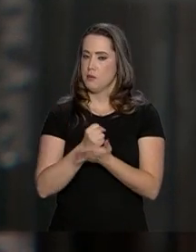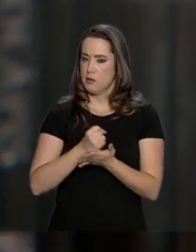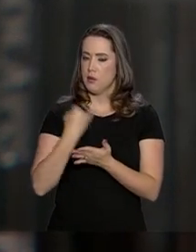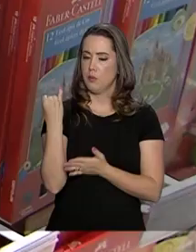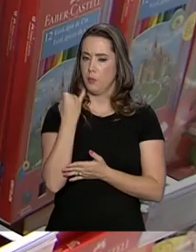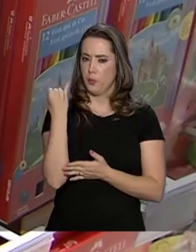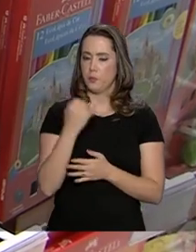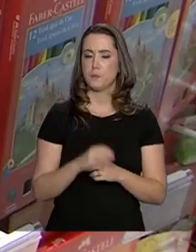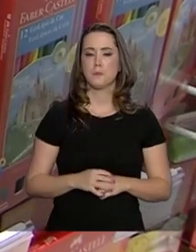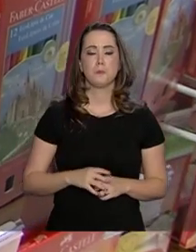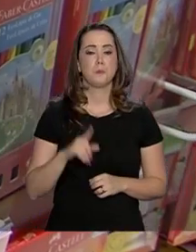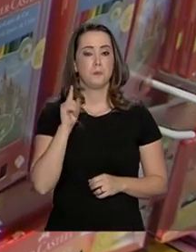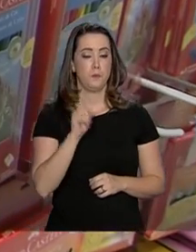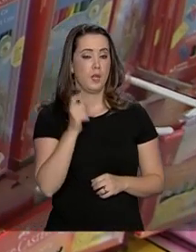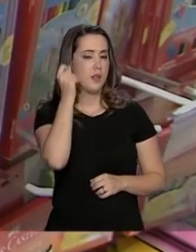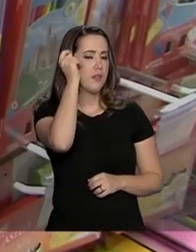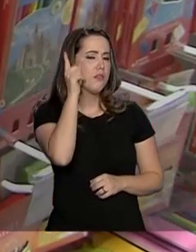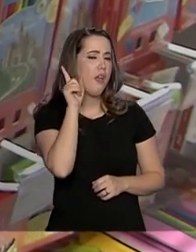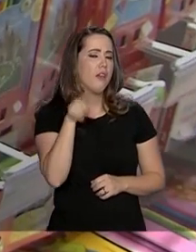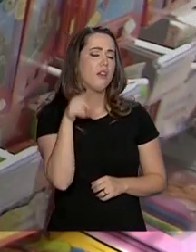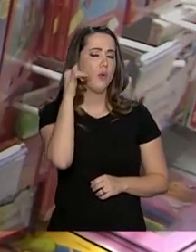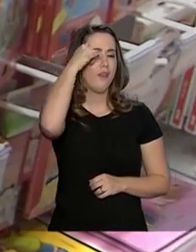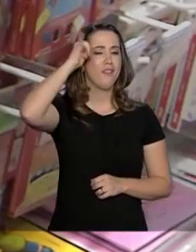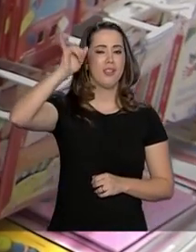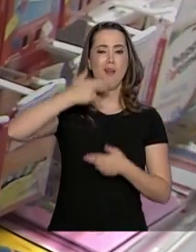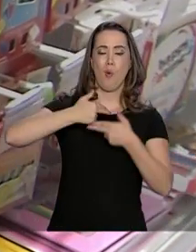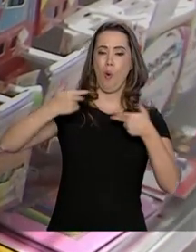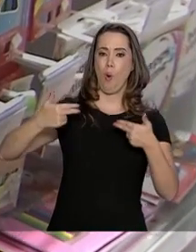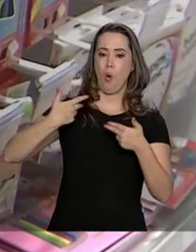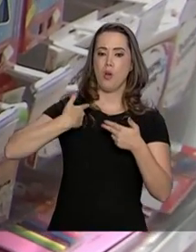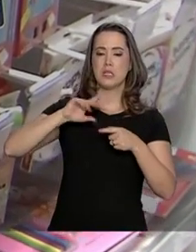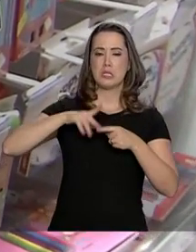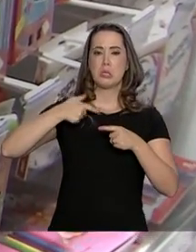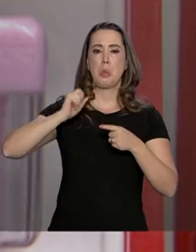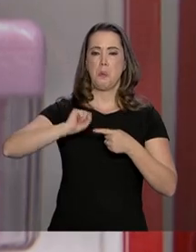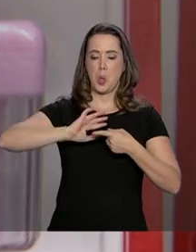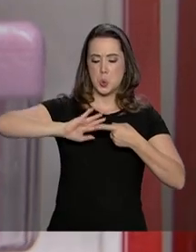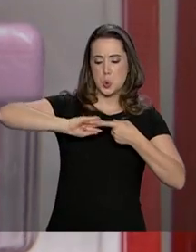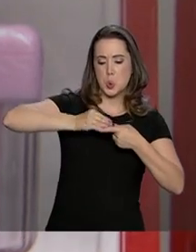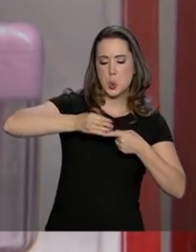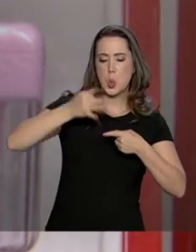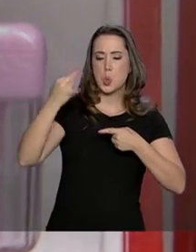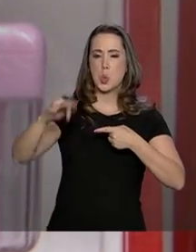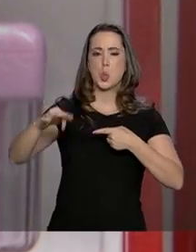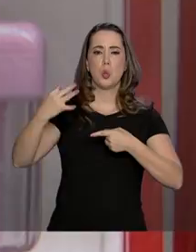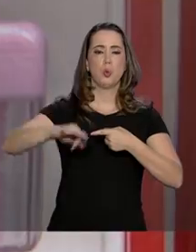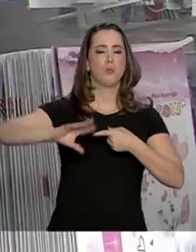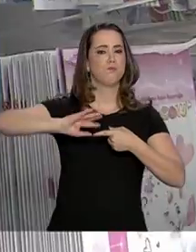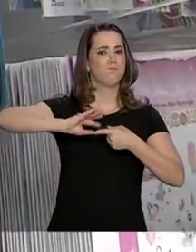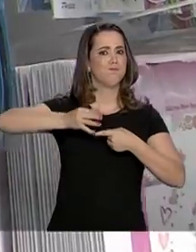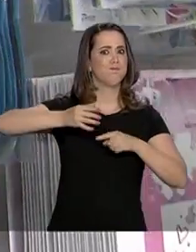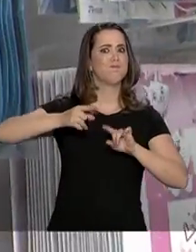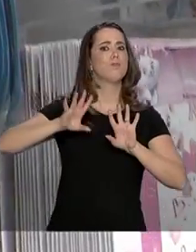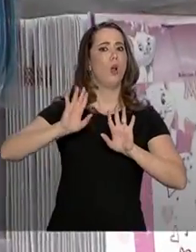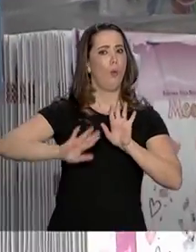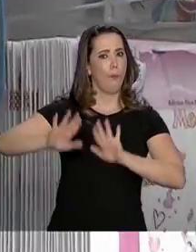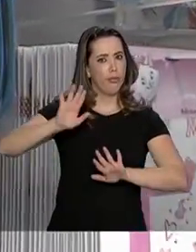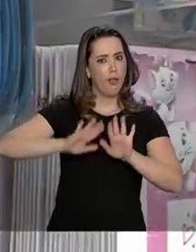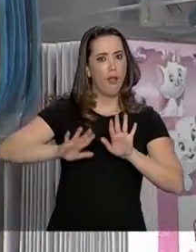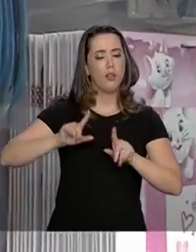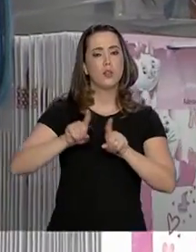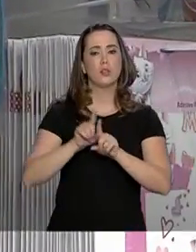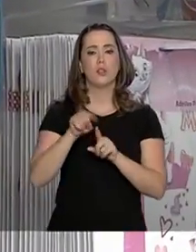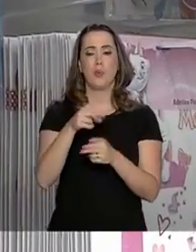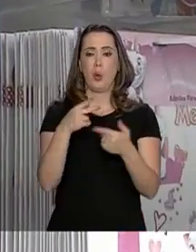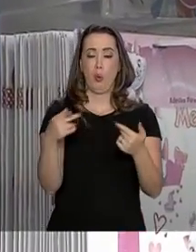pelo Inmetro. A ideia é evitar produtos com bordas cortantes e pontas perigosas, além da presença de